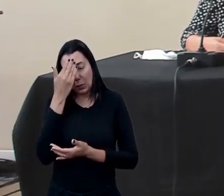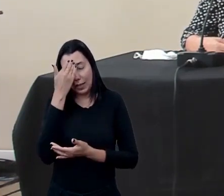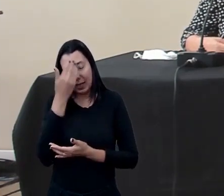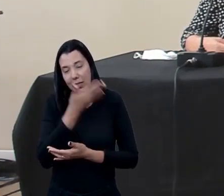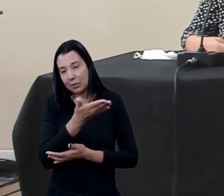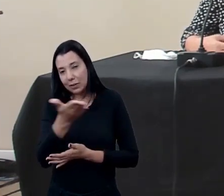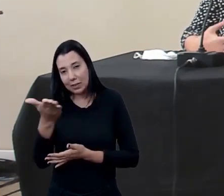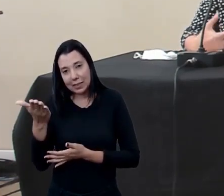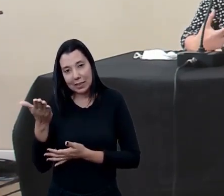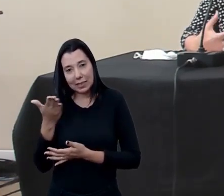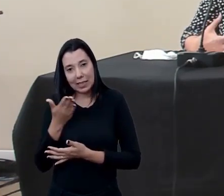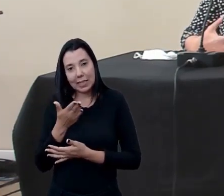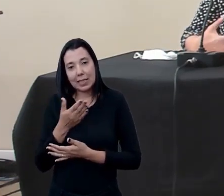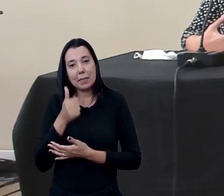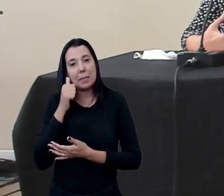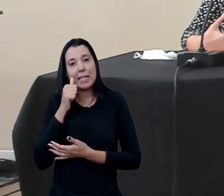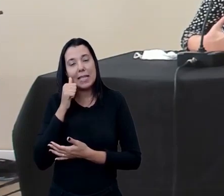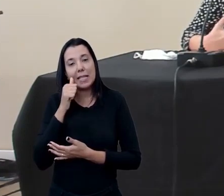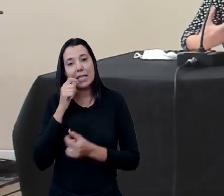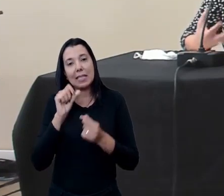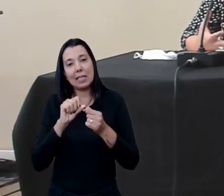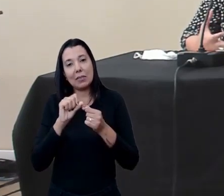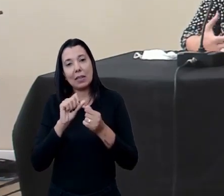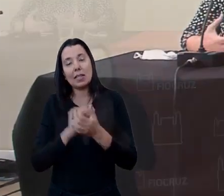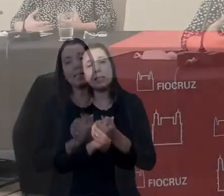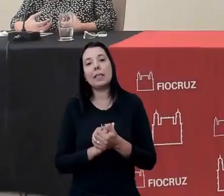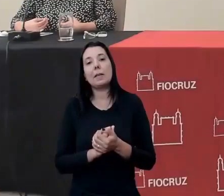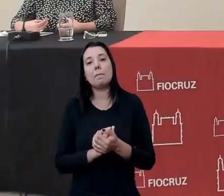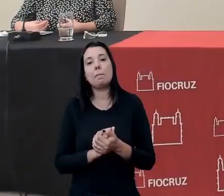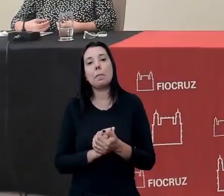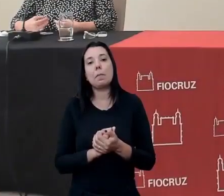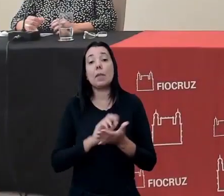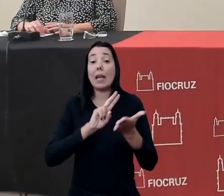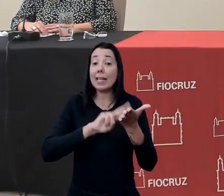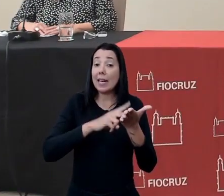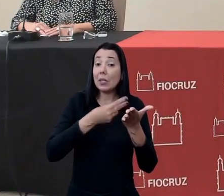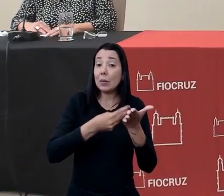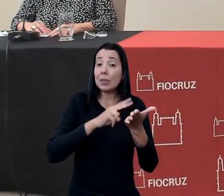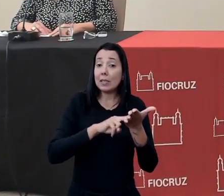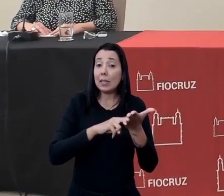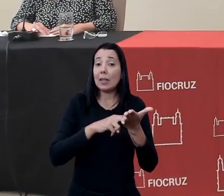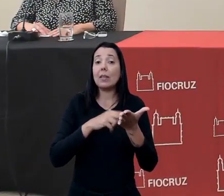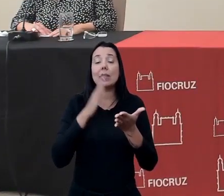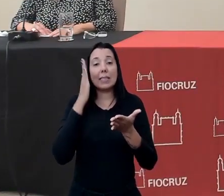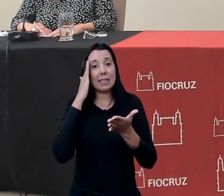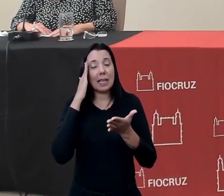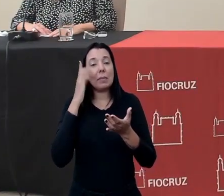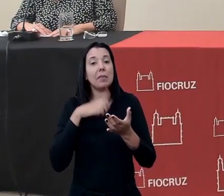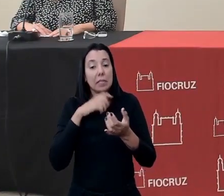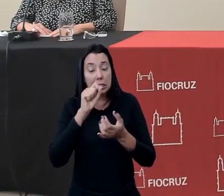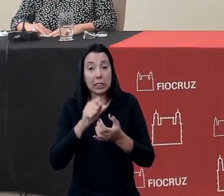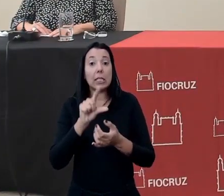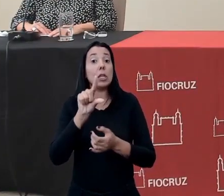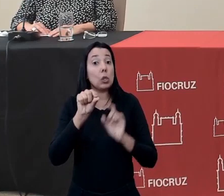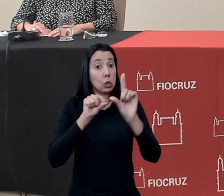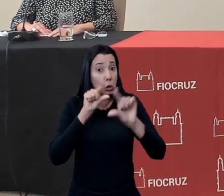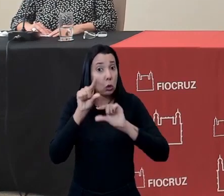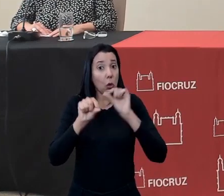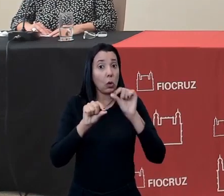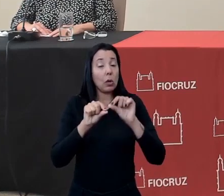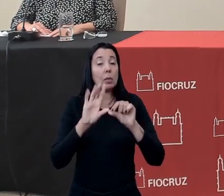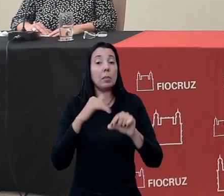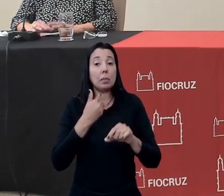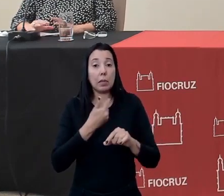obrigada Alana obrigada as meninas que fazem a tradução a gente tem feito questão para